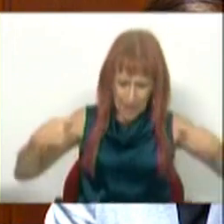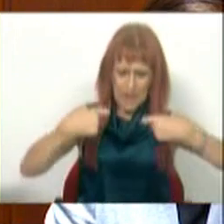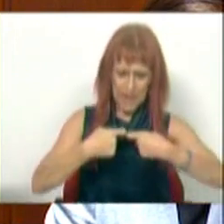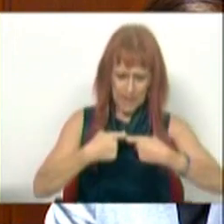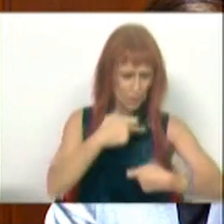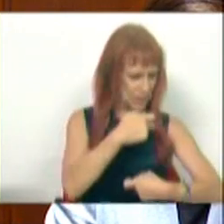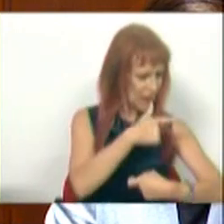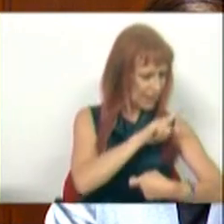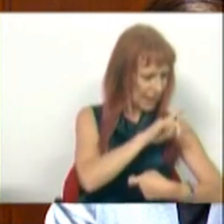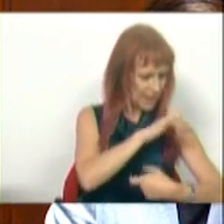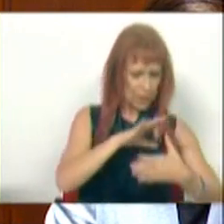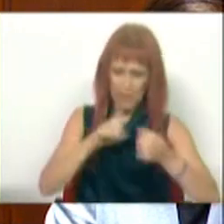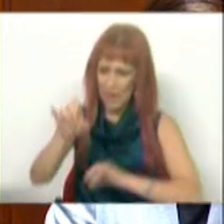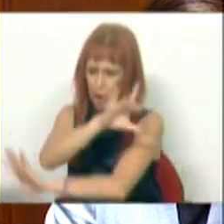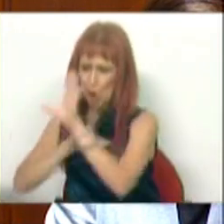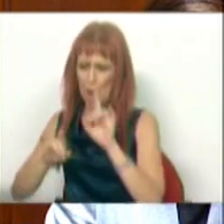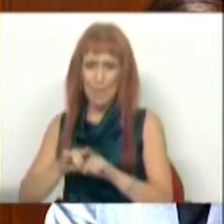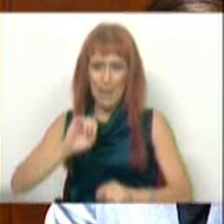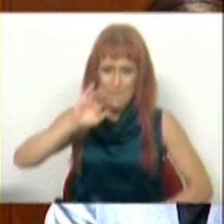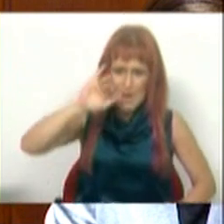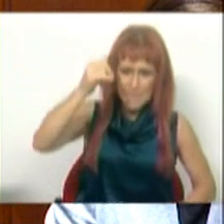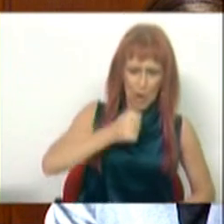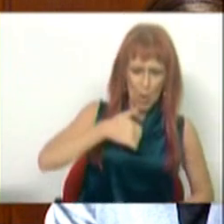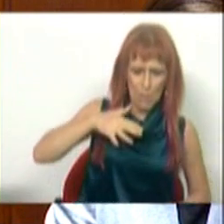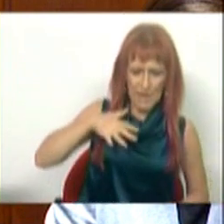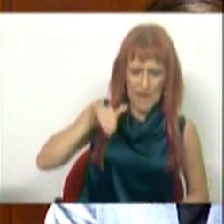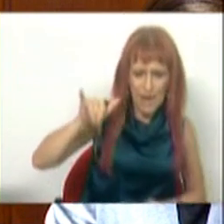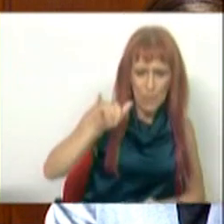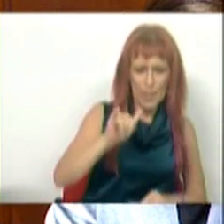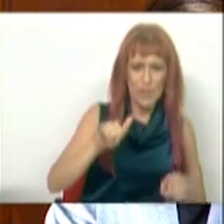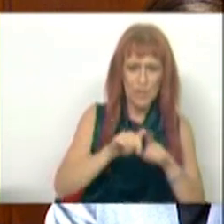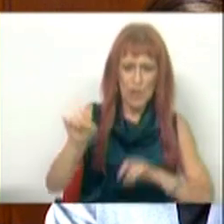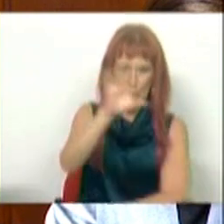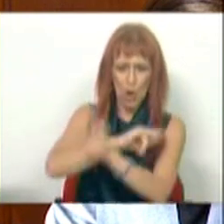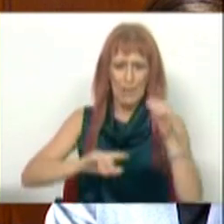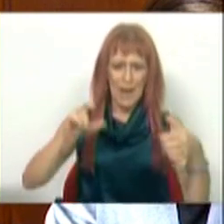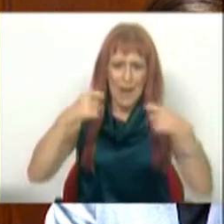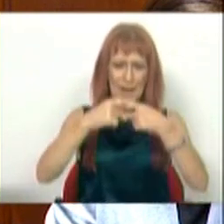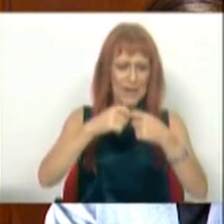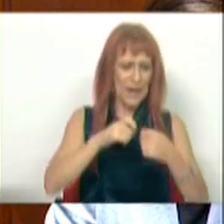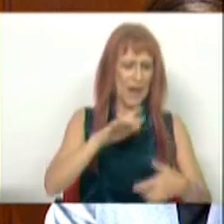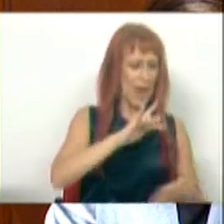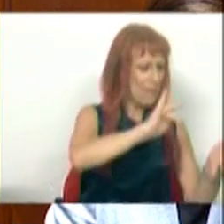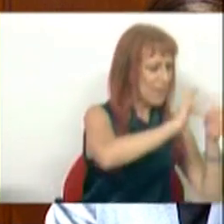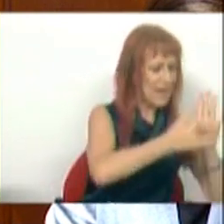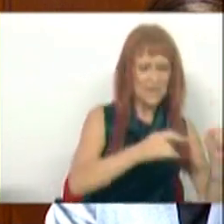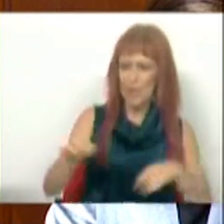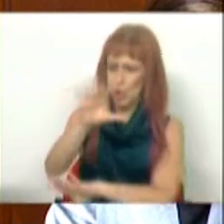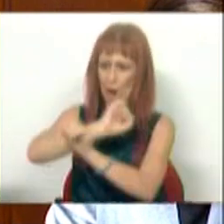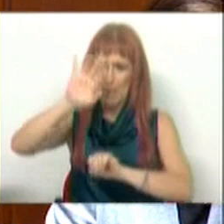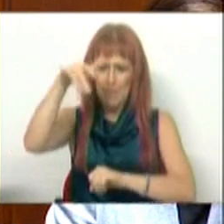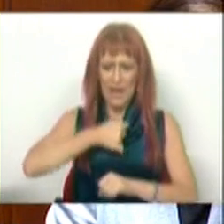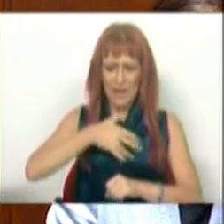do Atlântico à Europa. É a primeira companhia europeia a ligar o Brasil à Europa. É a primeira